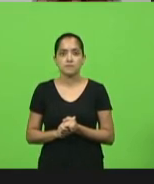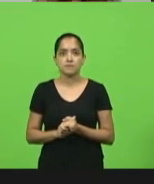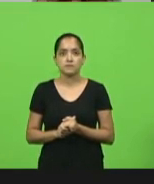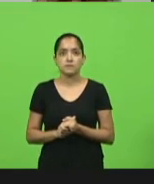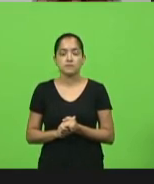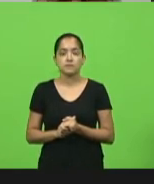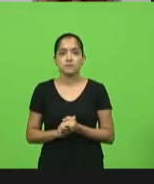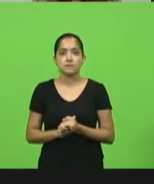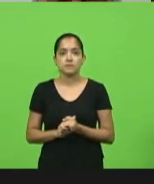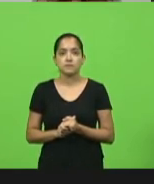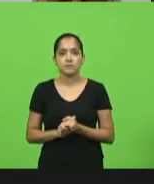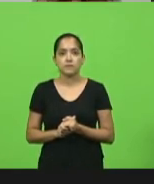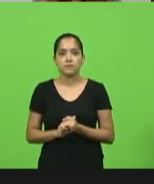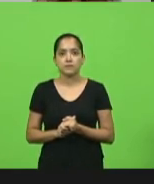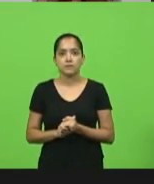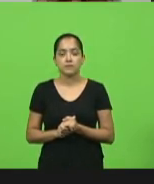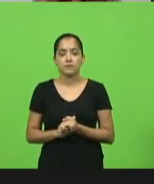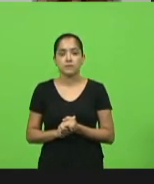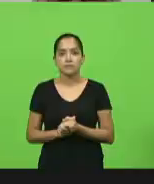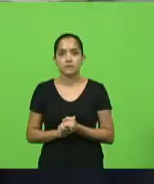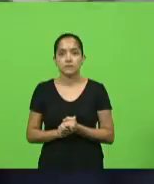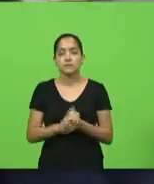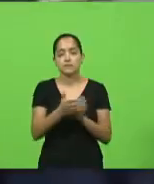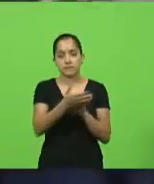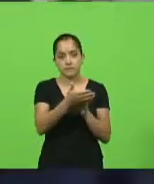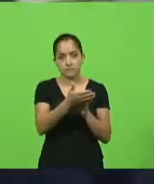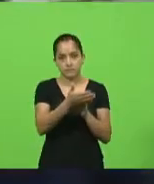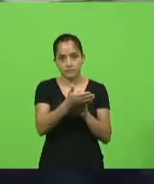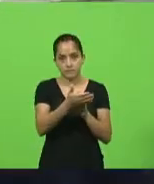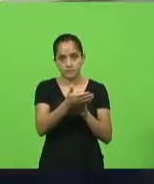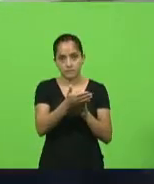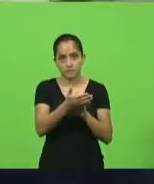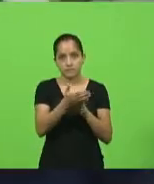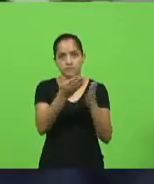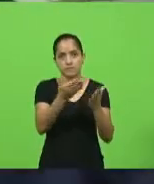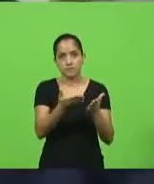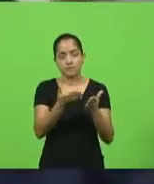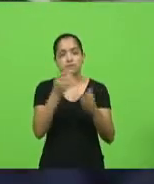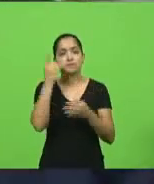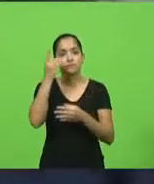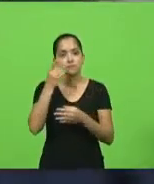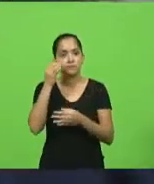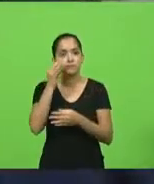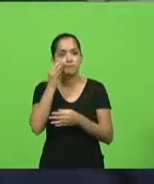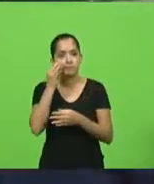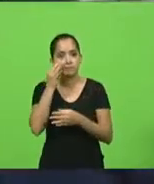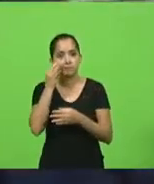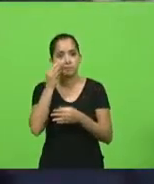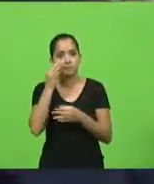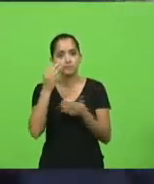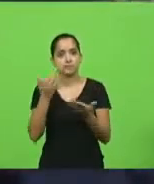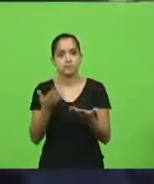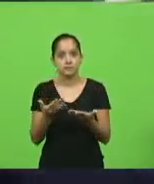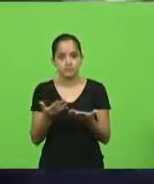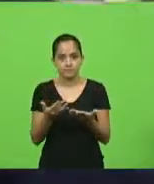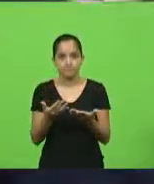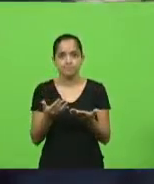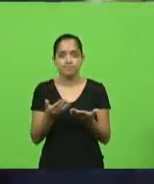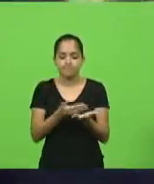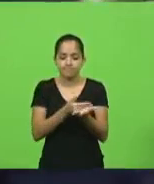Desculpe. Quero parabenizar o deputado Fernando, né, por ter essa